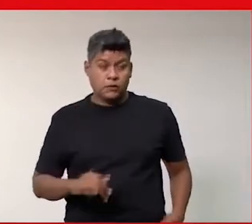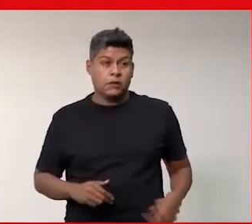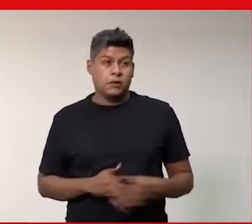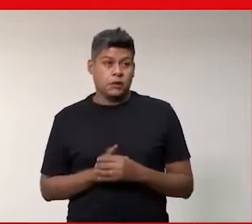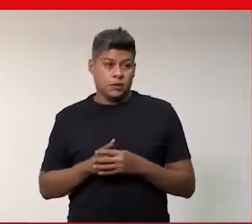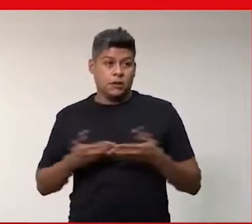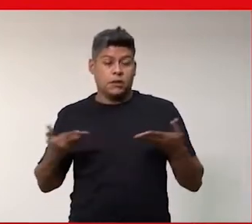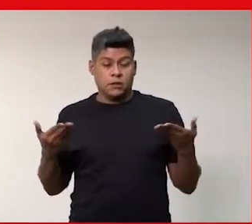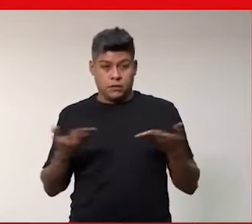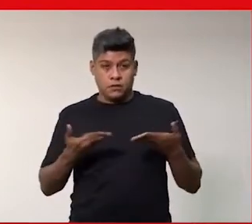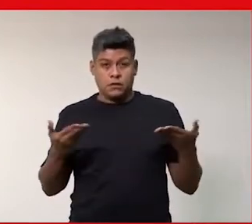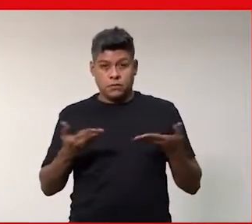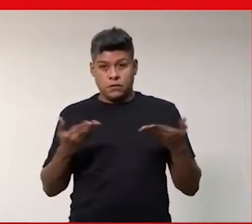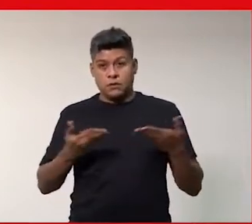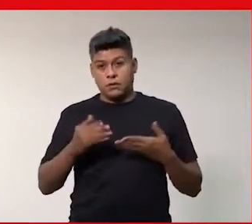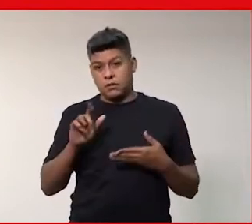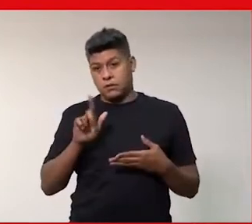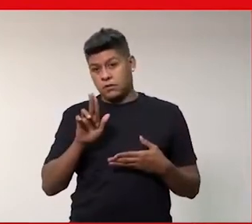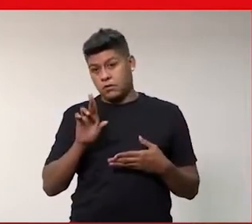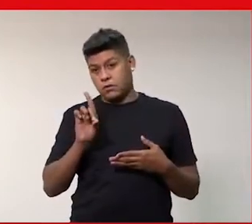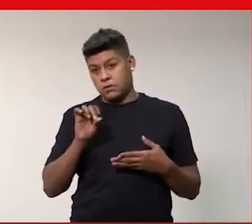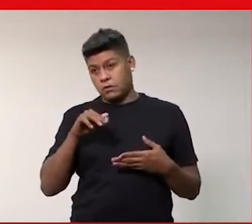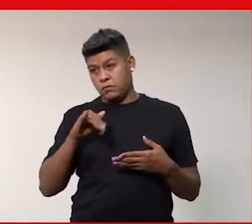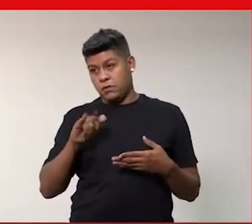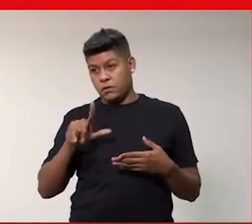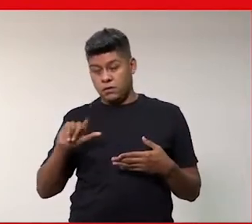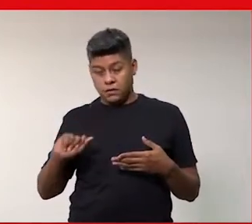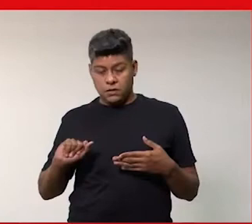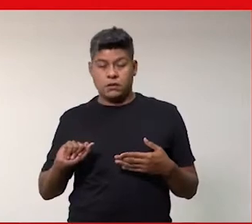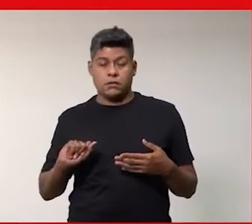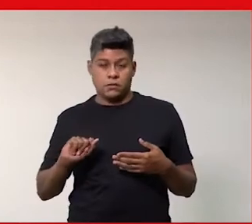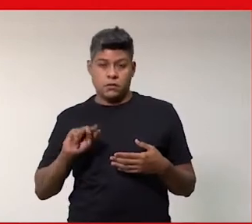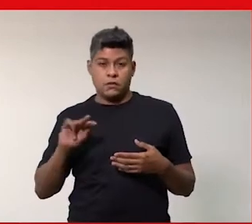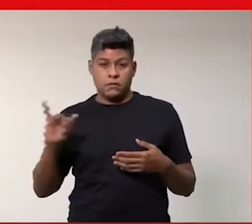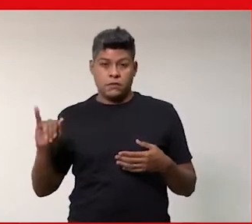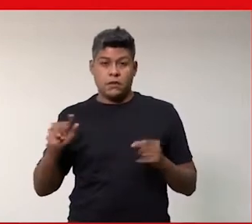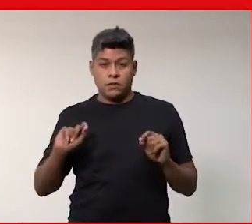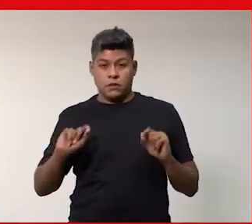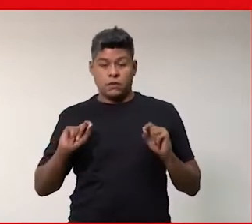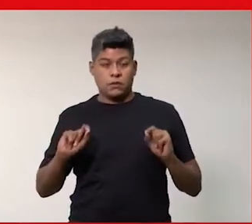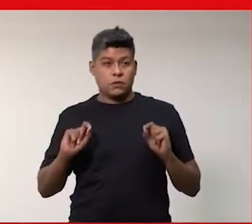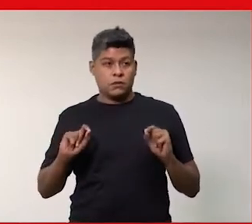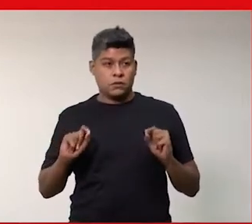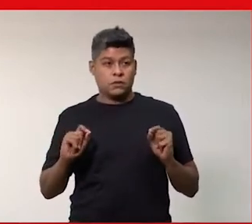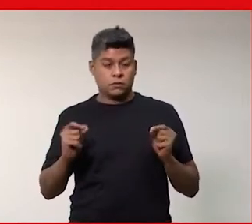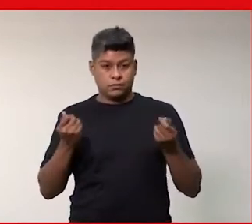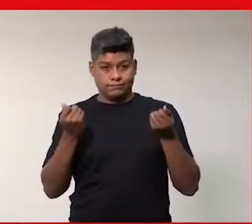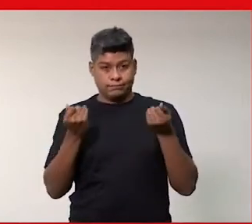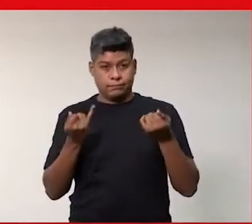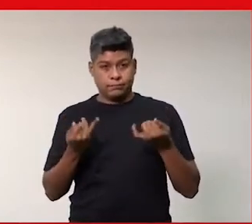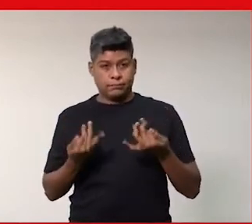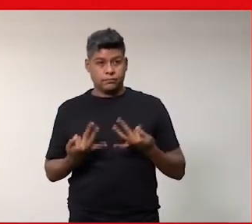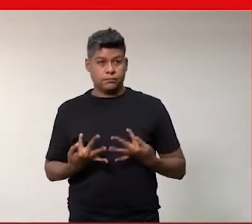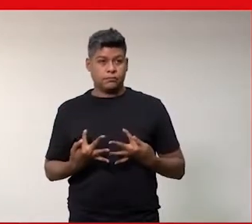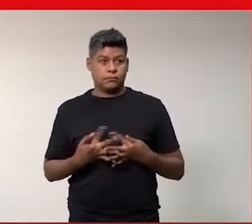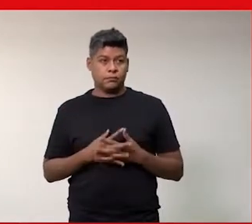Agora eu passo a palavra para a Ludmilla, que vai fazer a sua explanação.